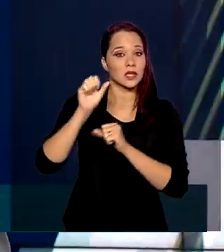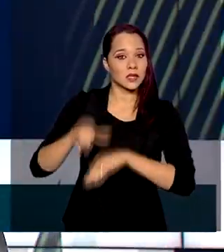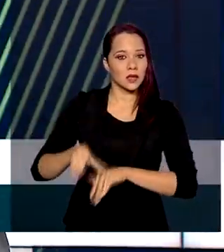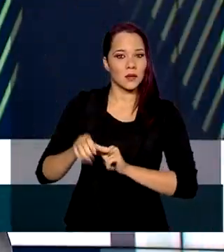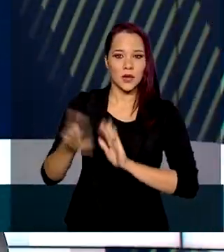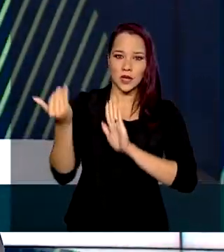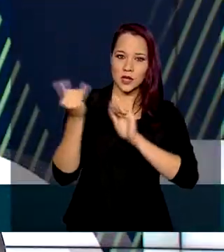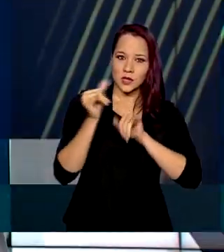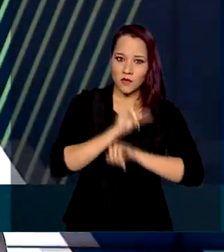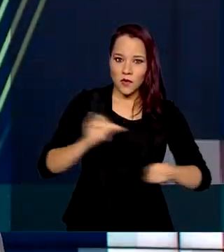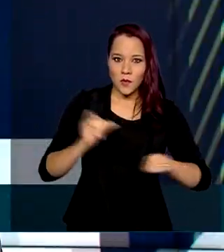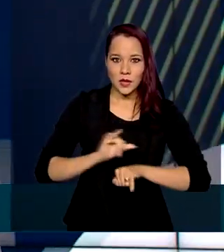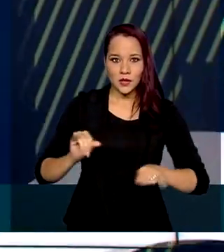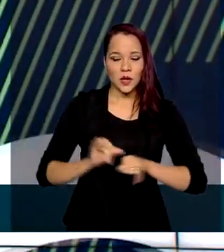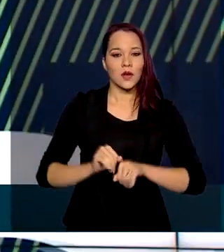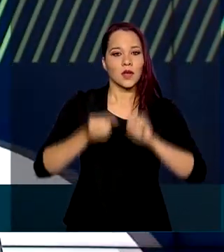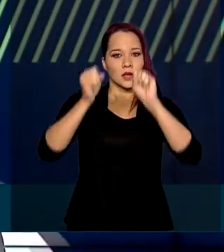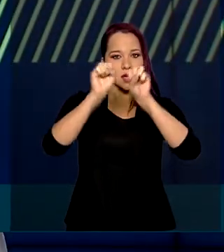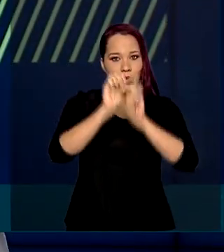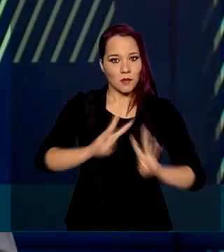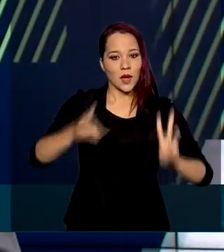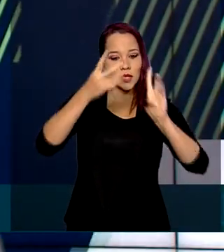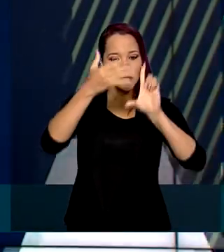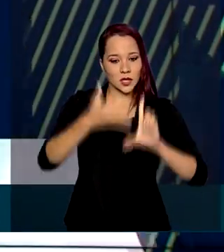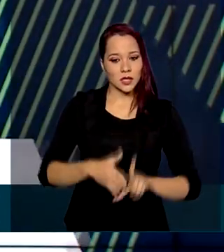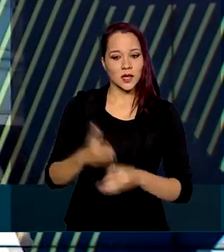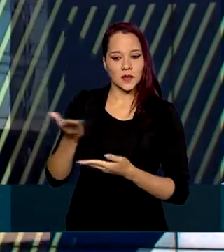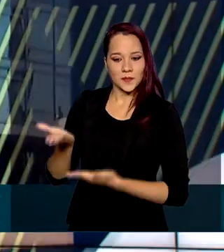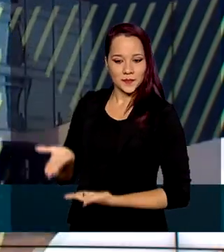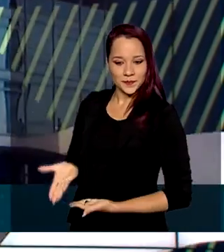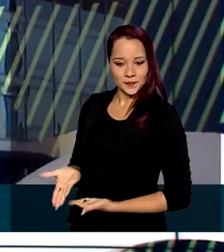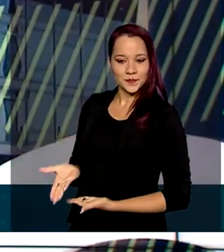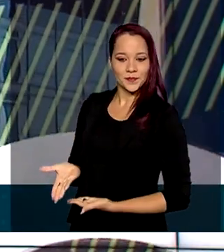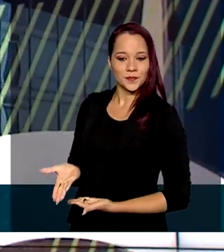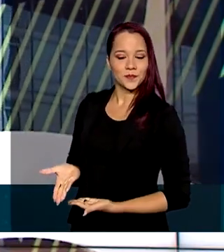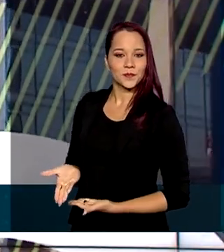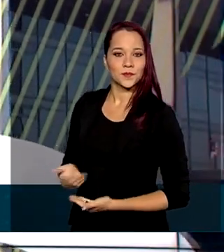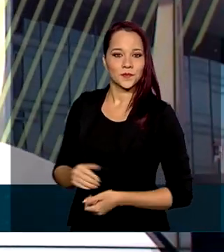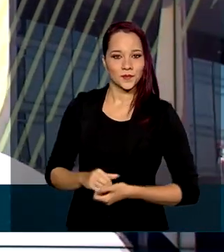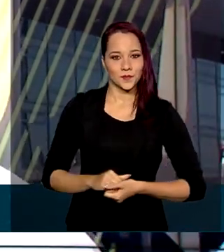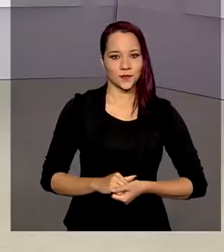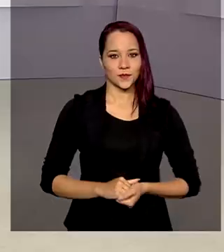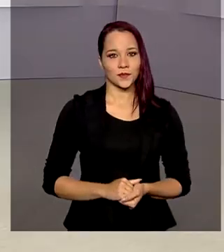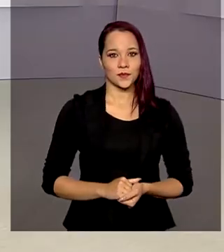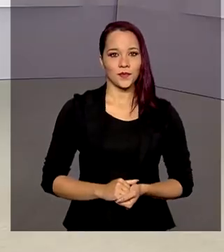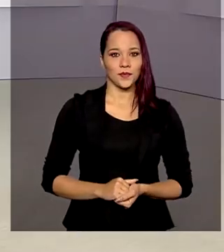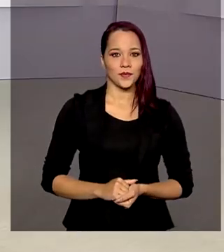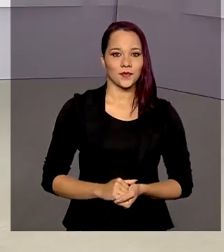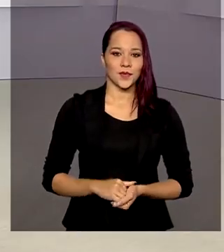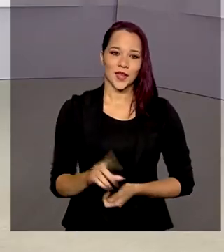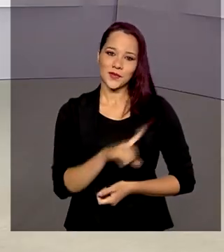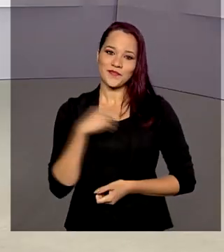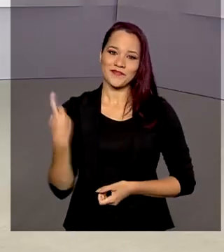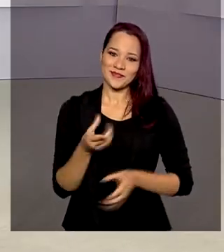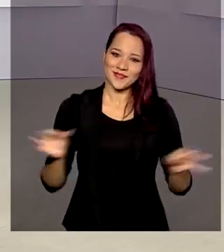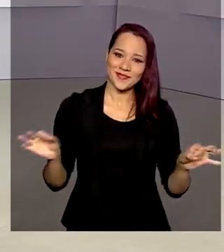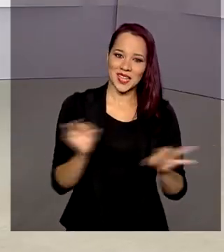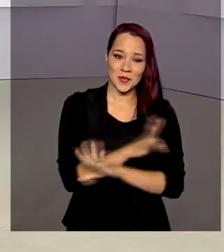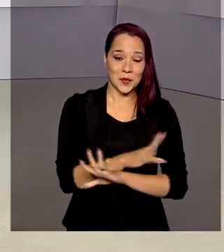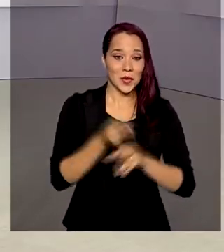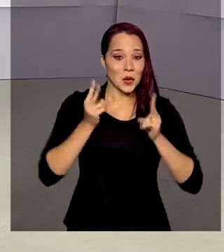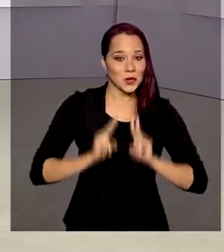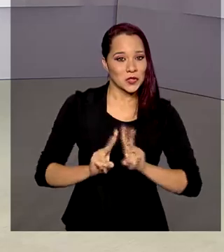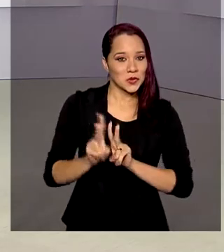estarão disponíveis na página da Receita, nesse endereço eletrônico que aparece aí na sua tela. O governo agora fica por aqui.